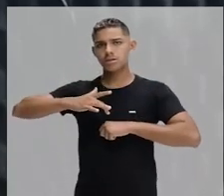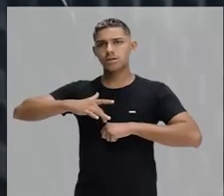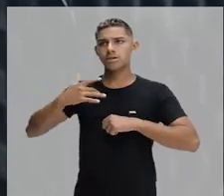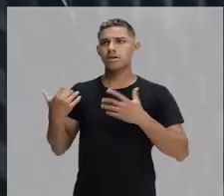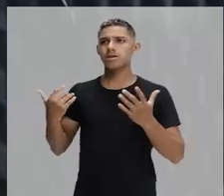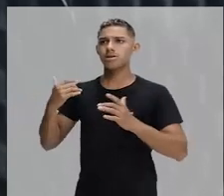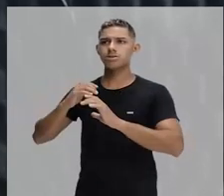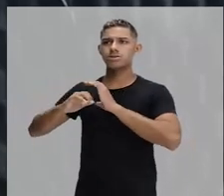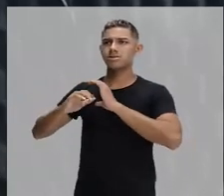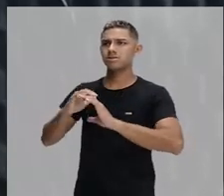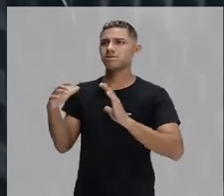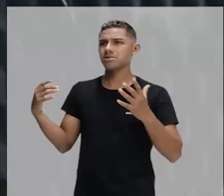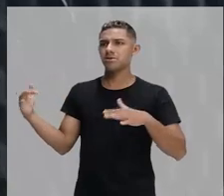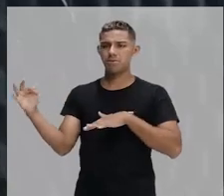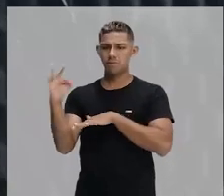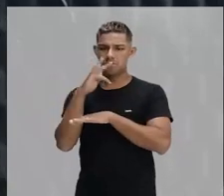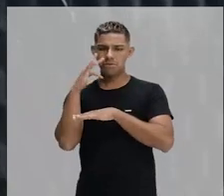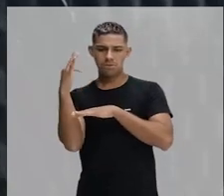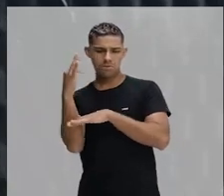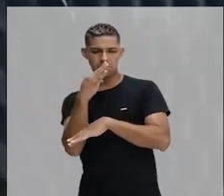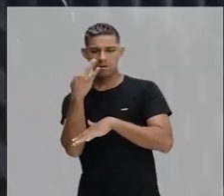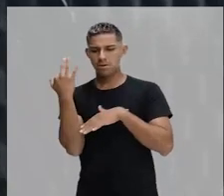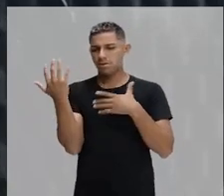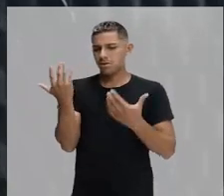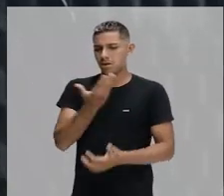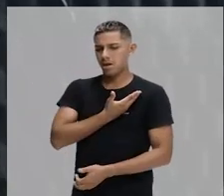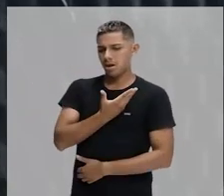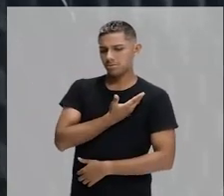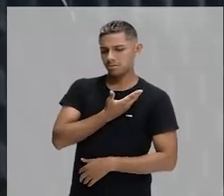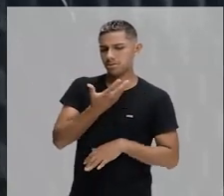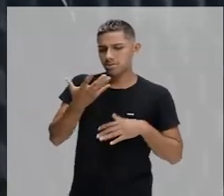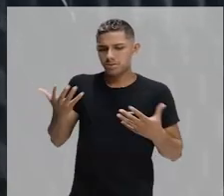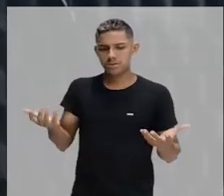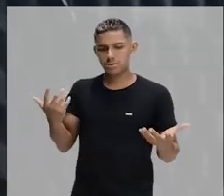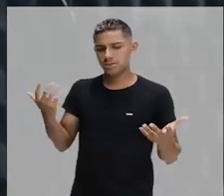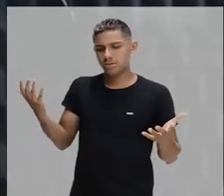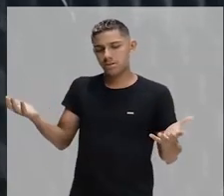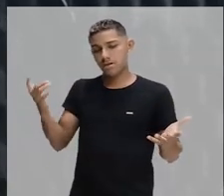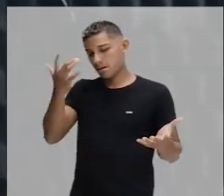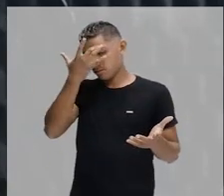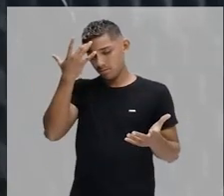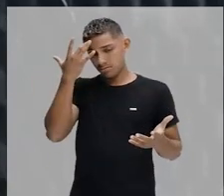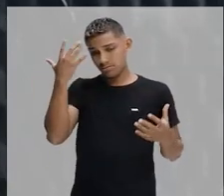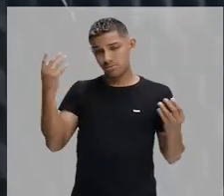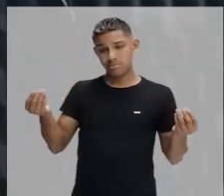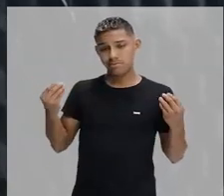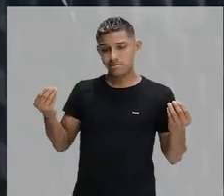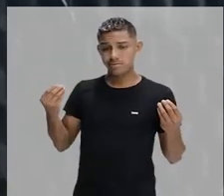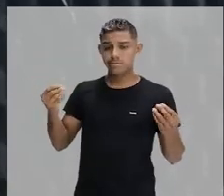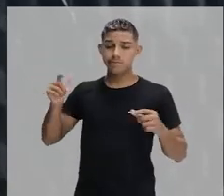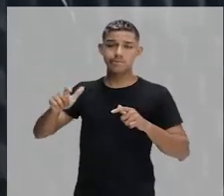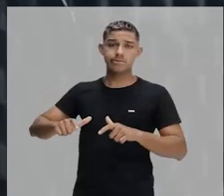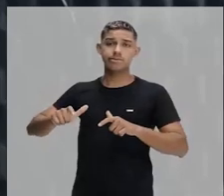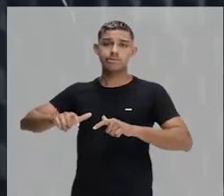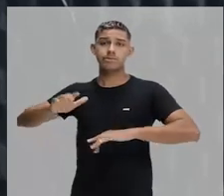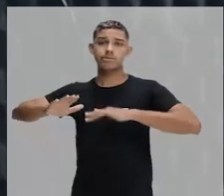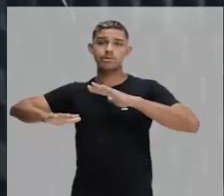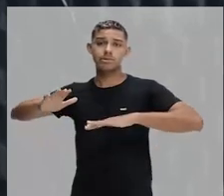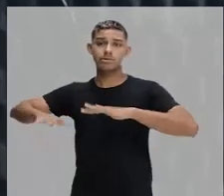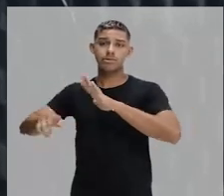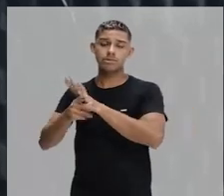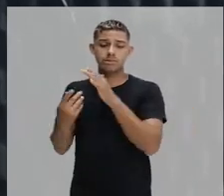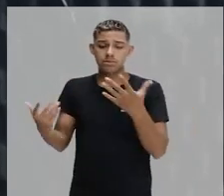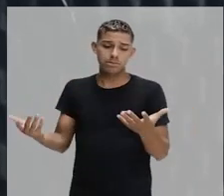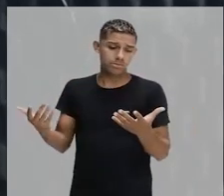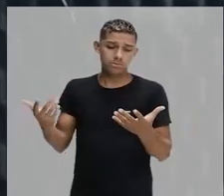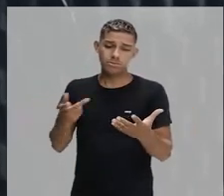comunicando com toda a formalidade, junto aos nossos amigos, quando isso depende do local onde a gente está fazendo